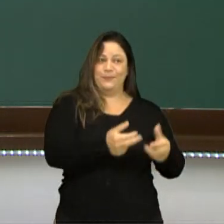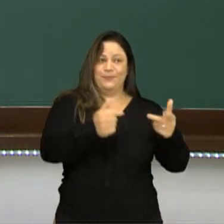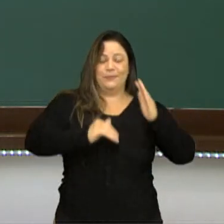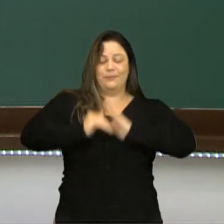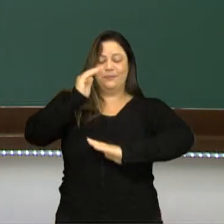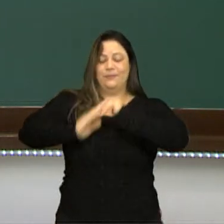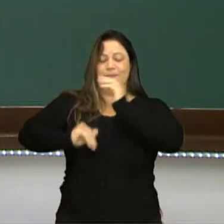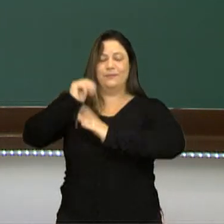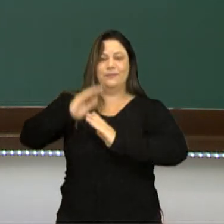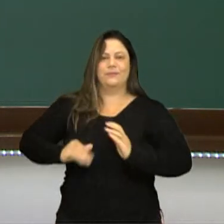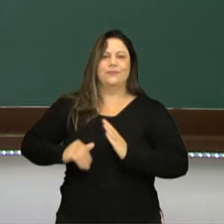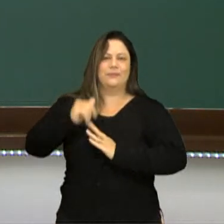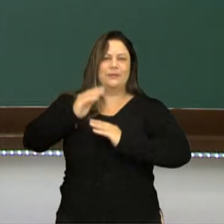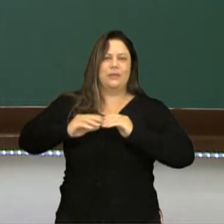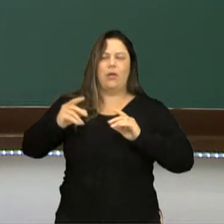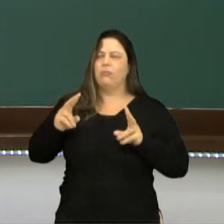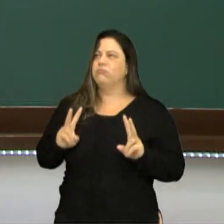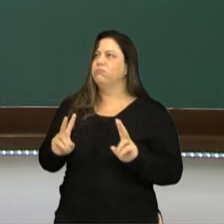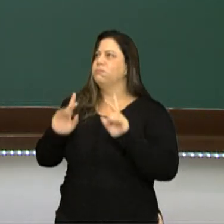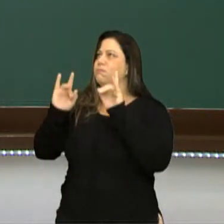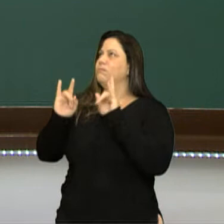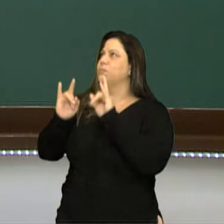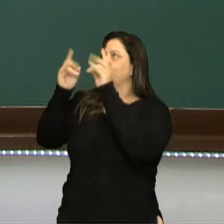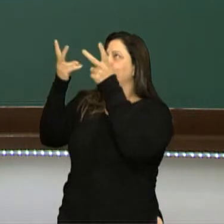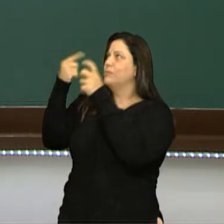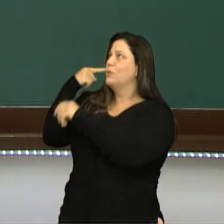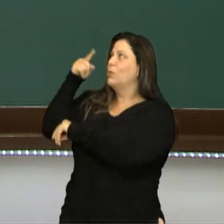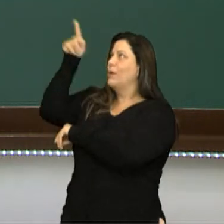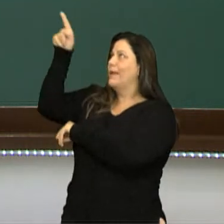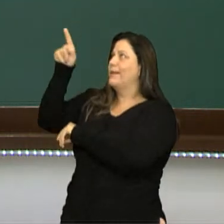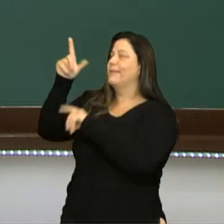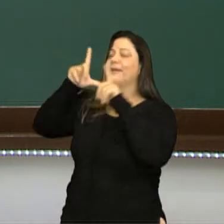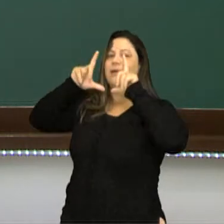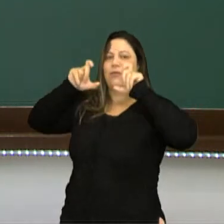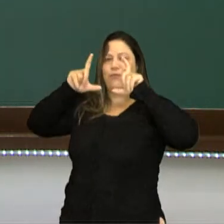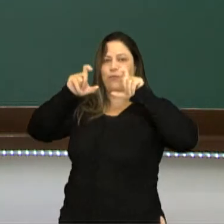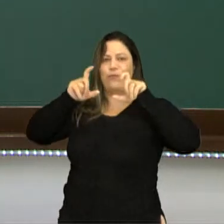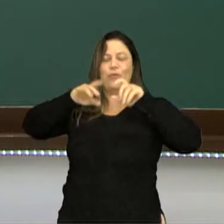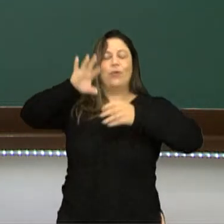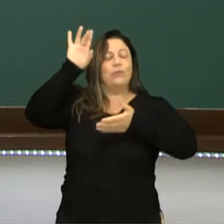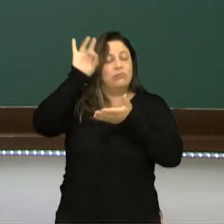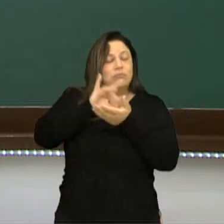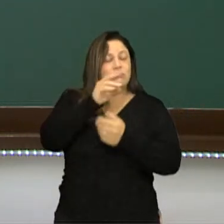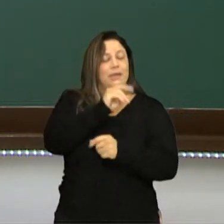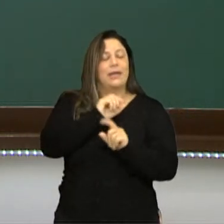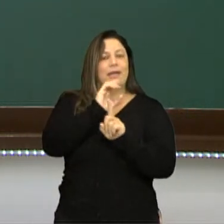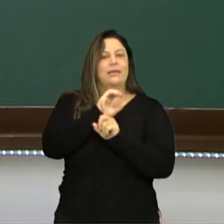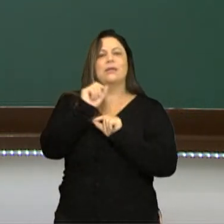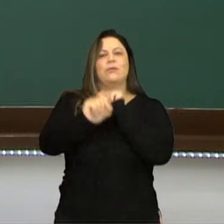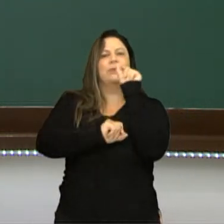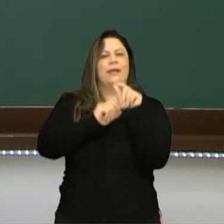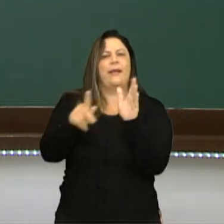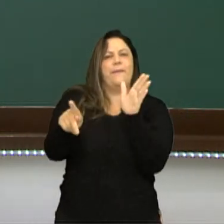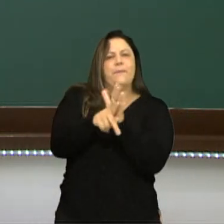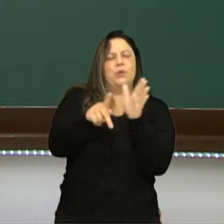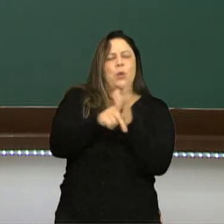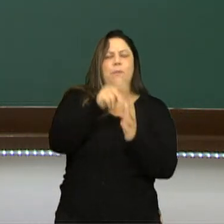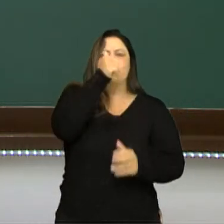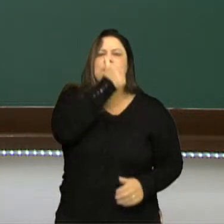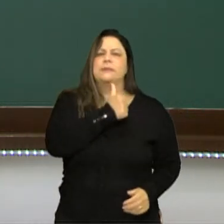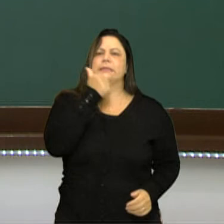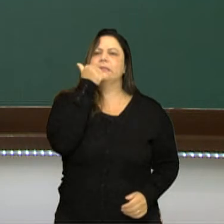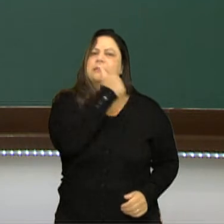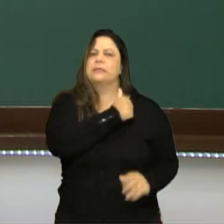templos, templos grandiosos, como a gente vê aqui na foto, para a realização de cultos religiosos e de sacrifícios